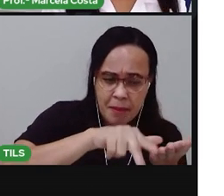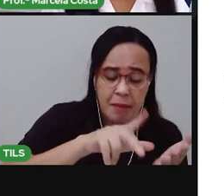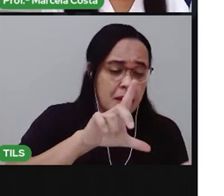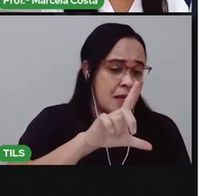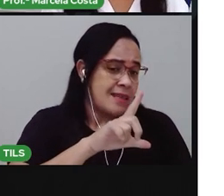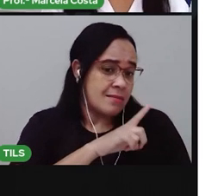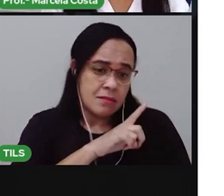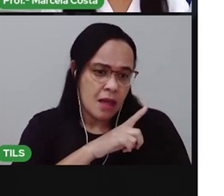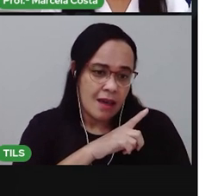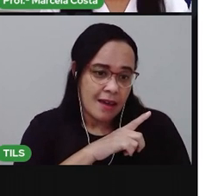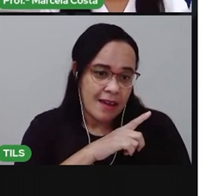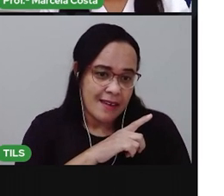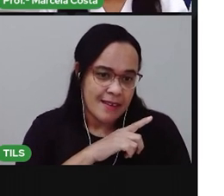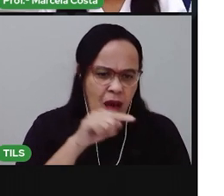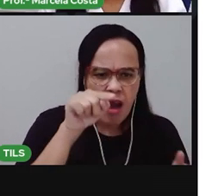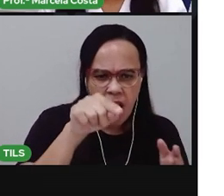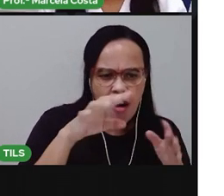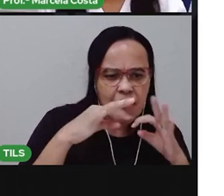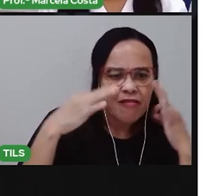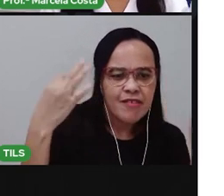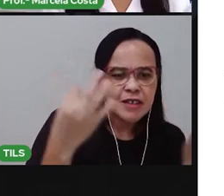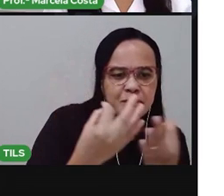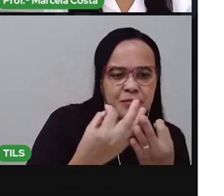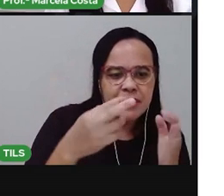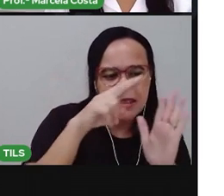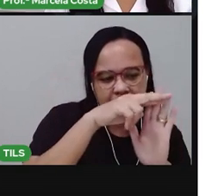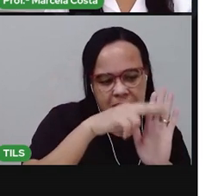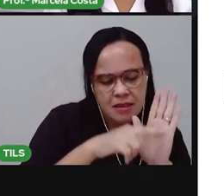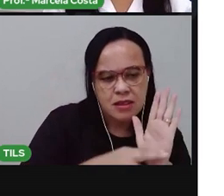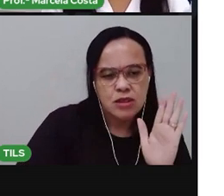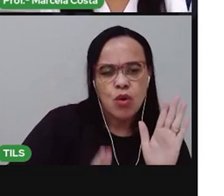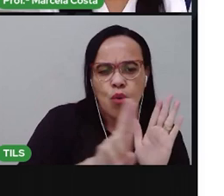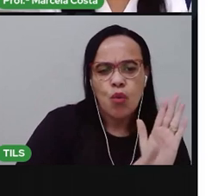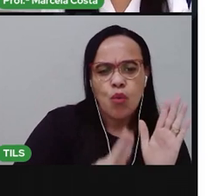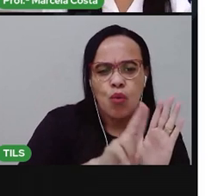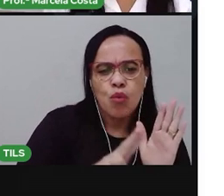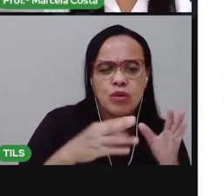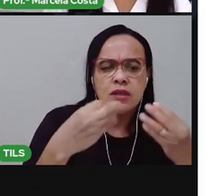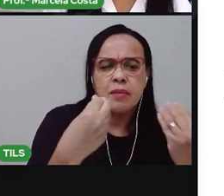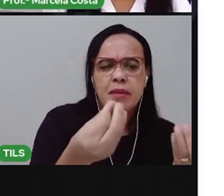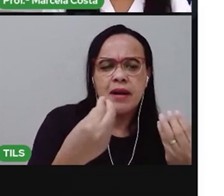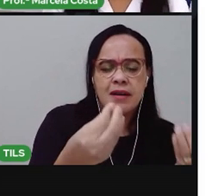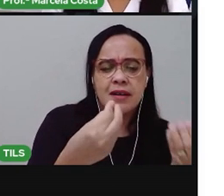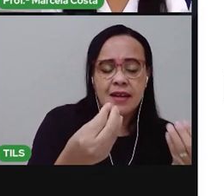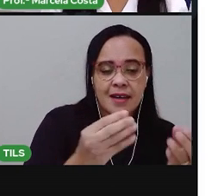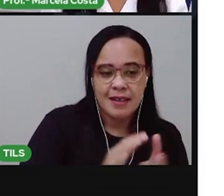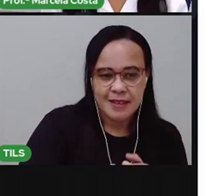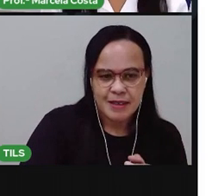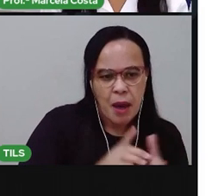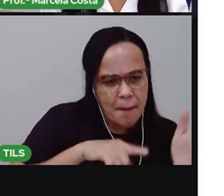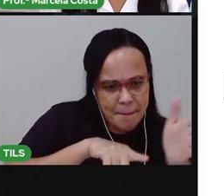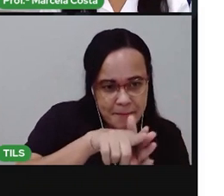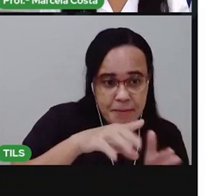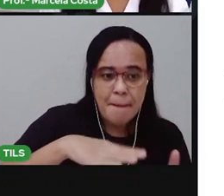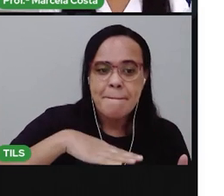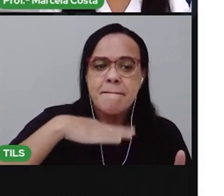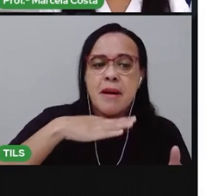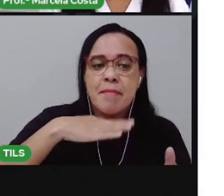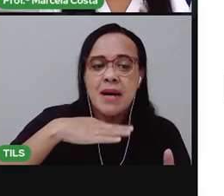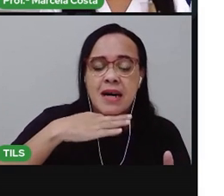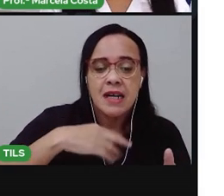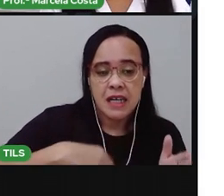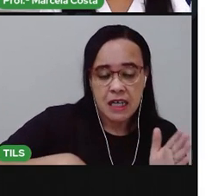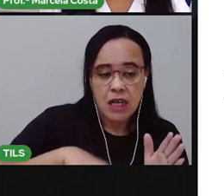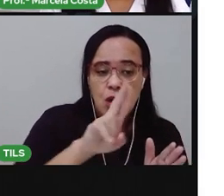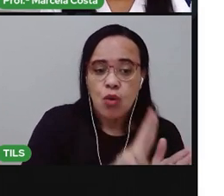costumam utilizar as listas para fazer o quê? Pergunta aí para a sua mãe se ela usa listas. E se ela